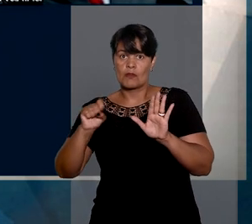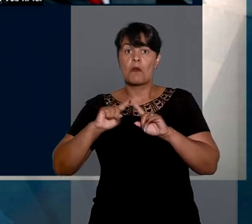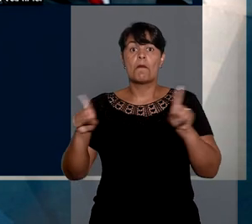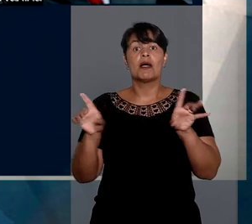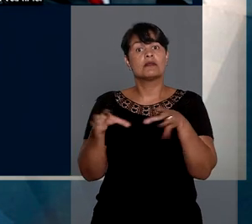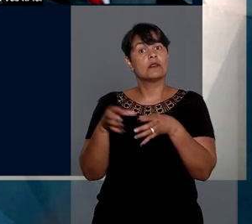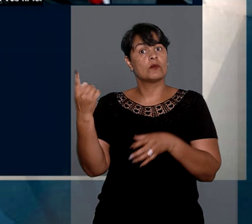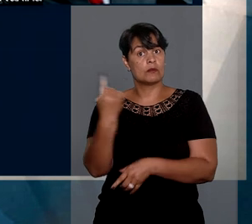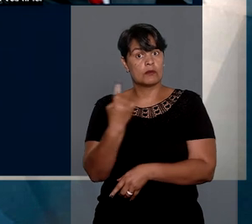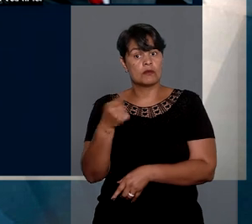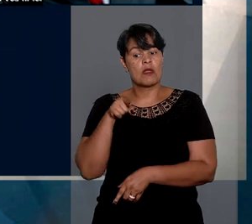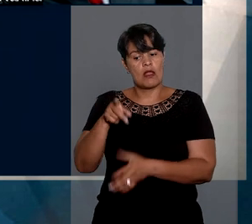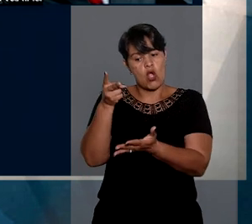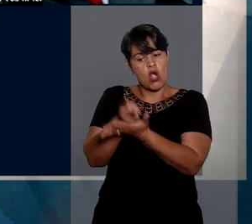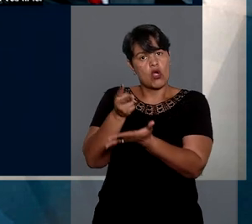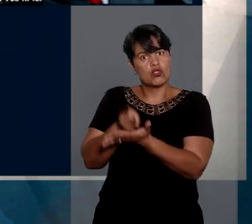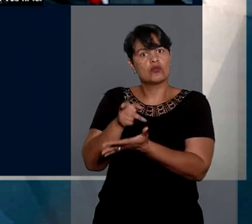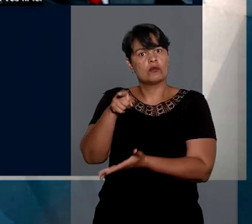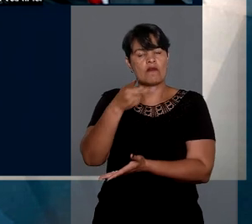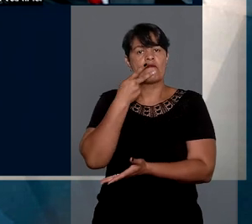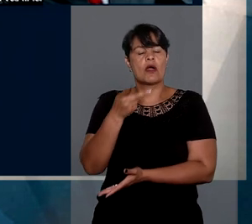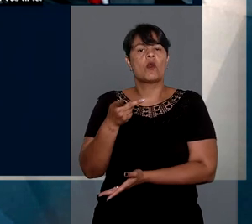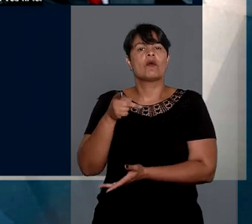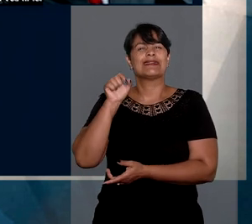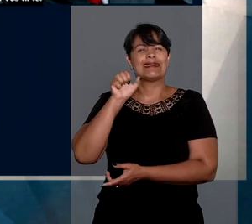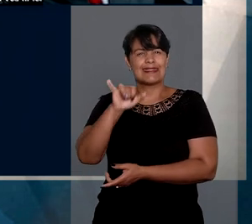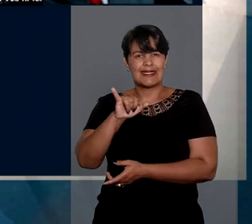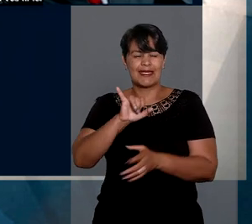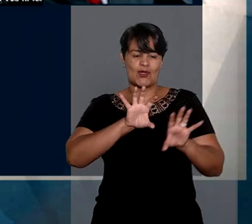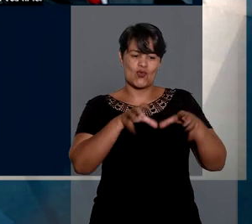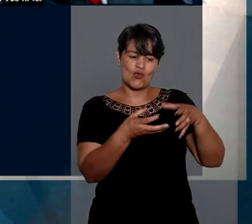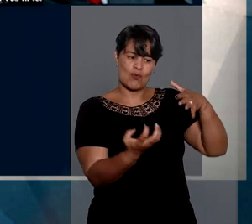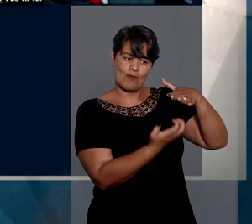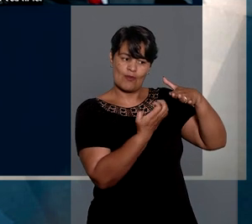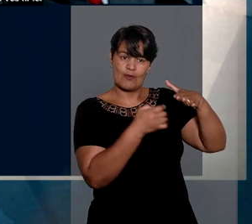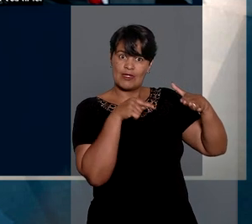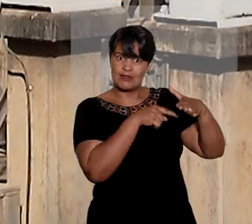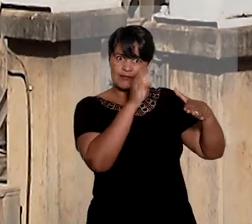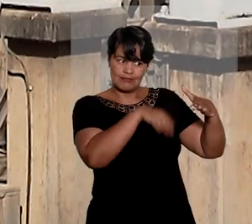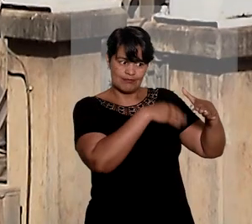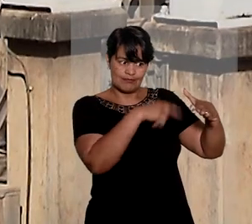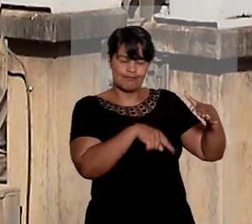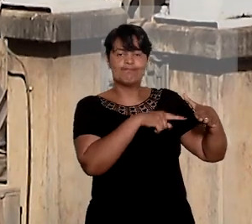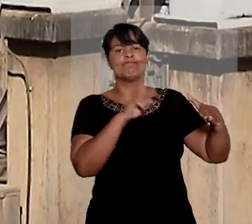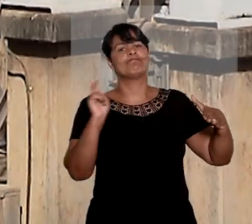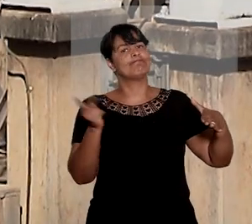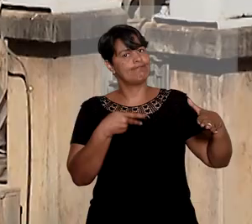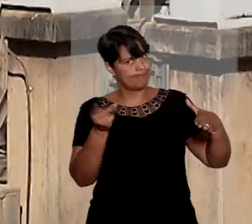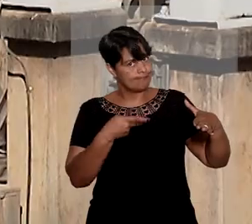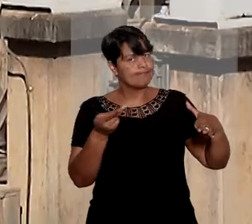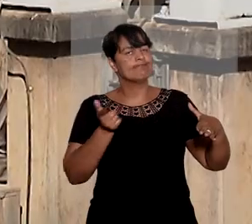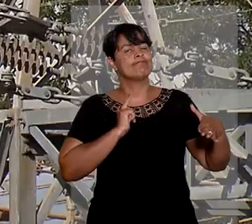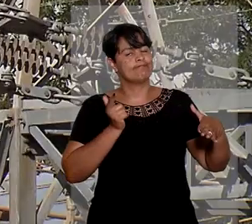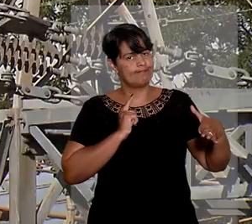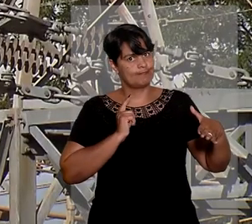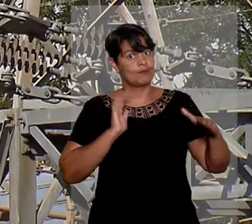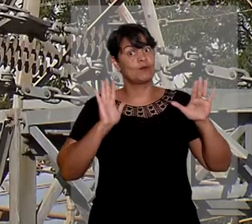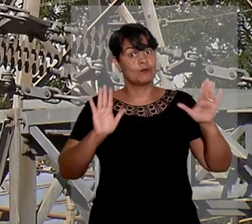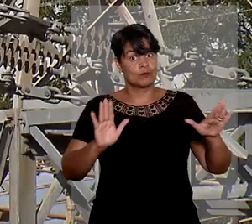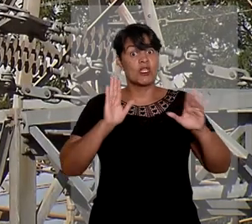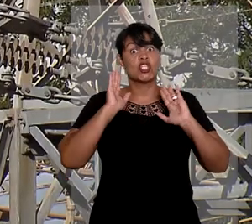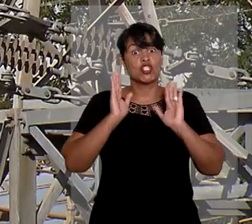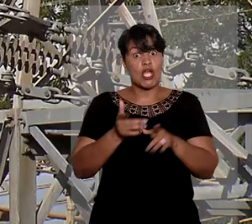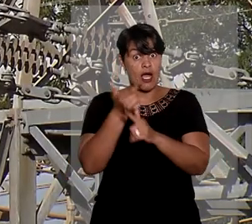manteve o reconhecimento de que a exclusão do consórcio Walks foi ilegal. Como já houve a contratação do consórcio